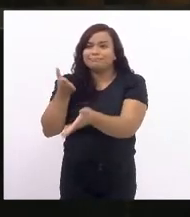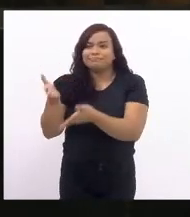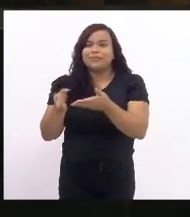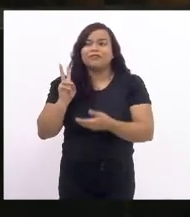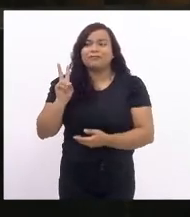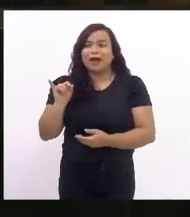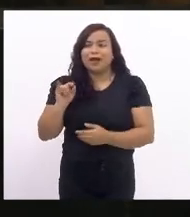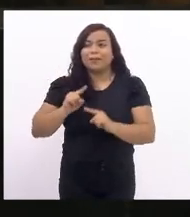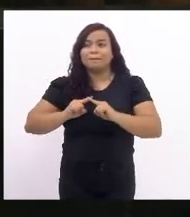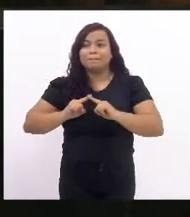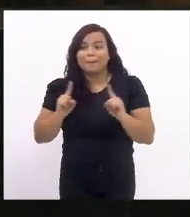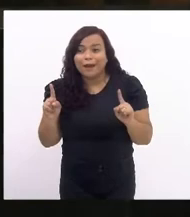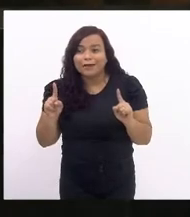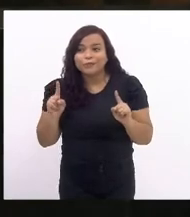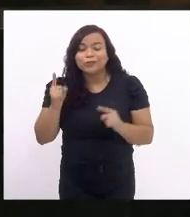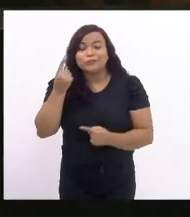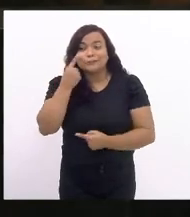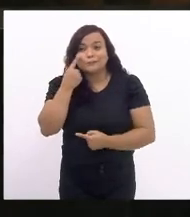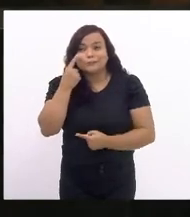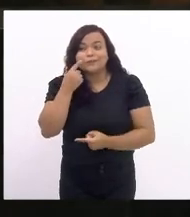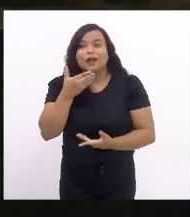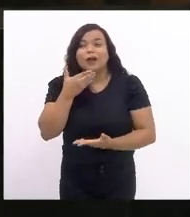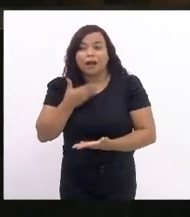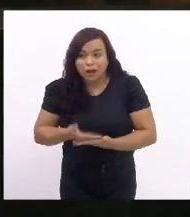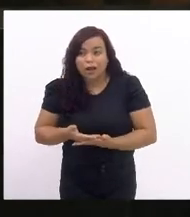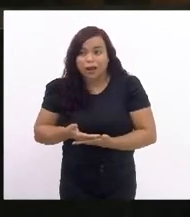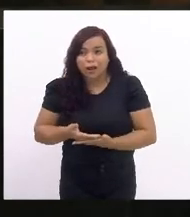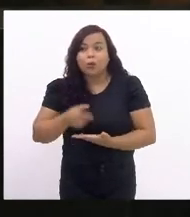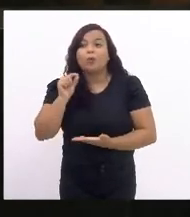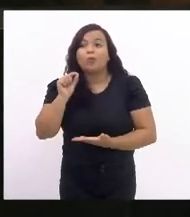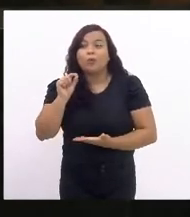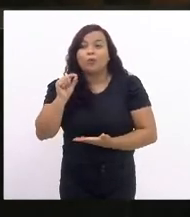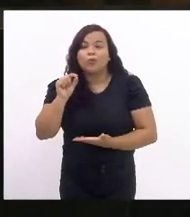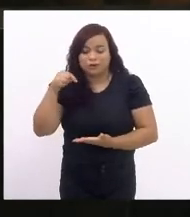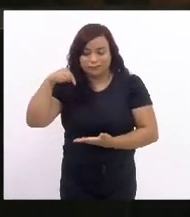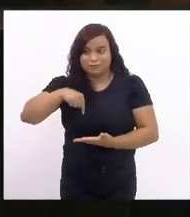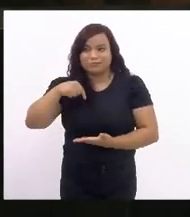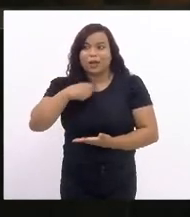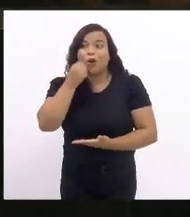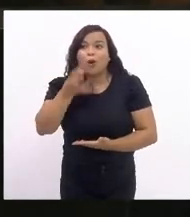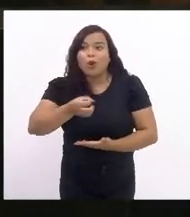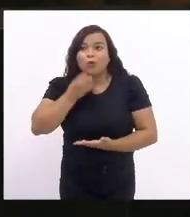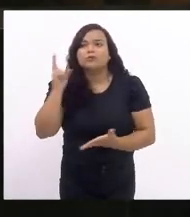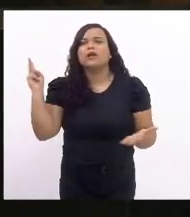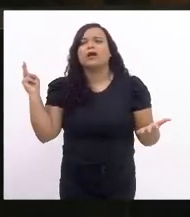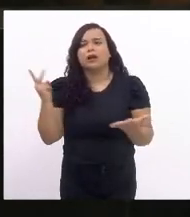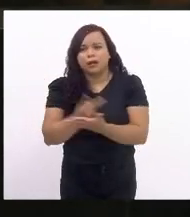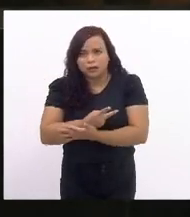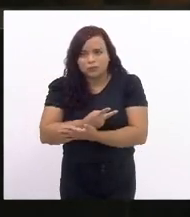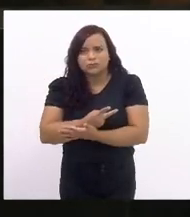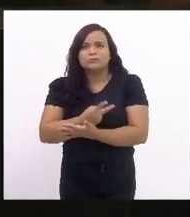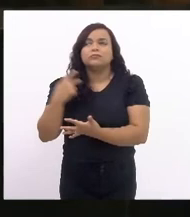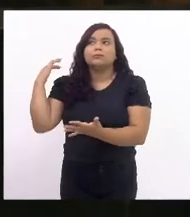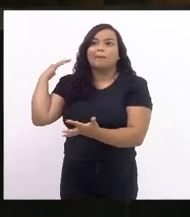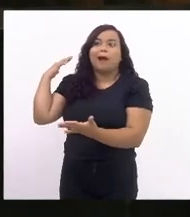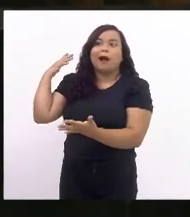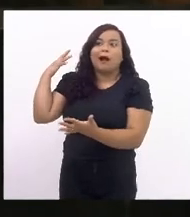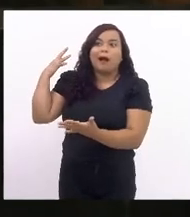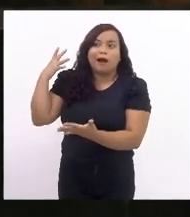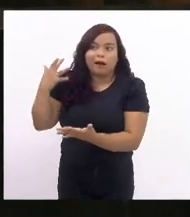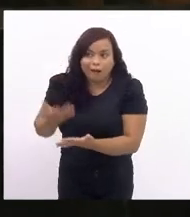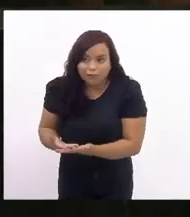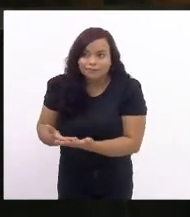Mas, pasmem, deputada Tia Ju, isso que eu estou relatando aqui é o que vem acontecendo gradativamente no